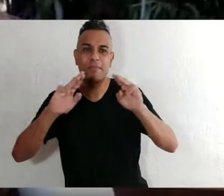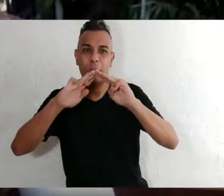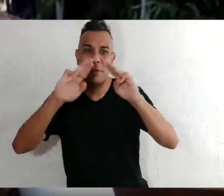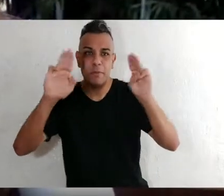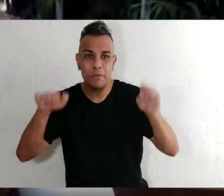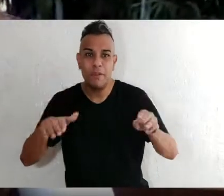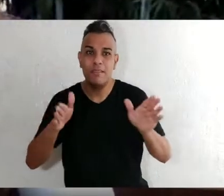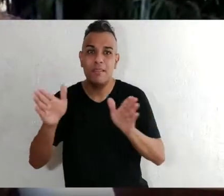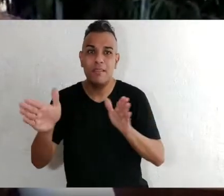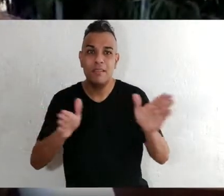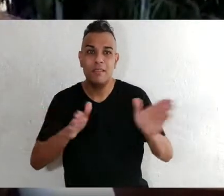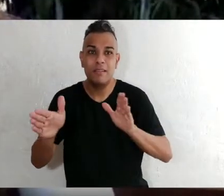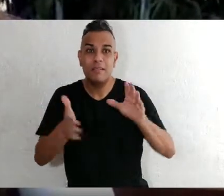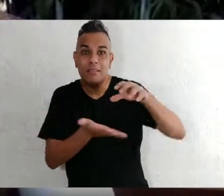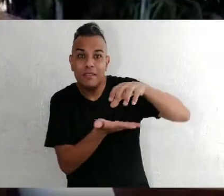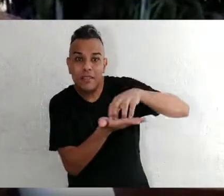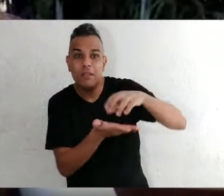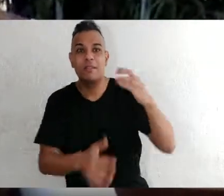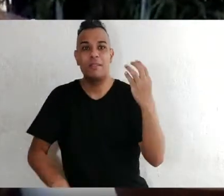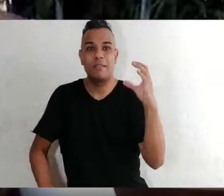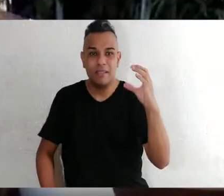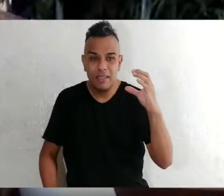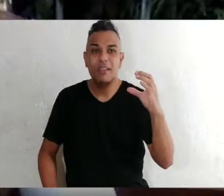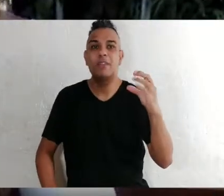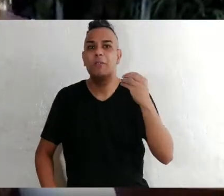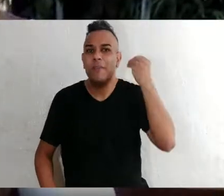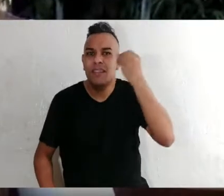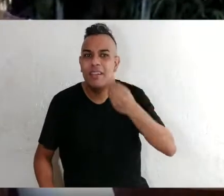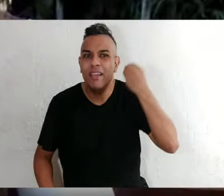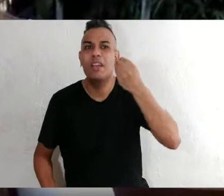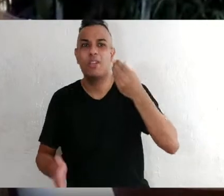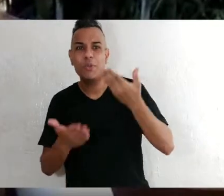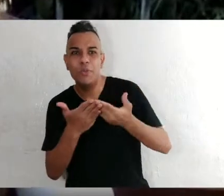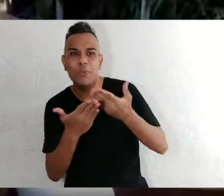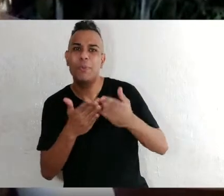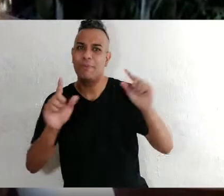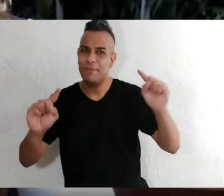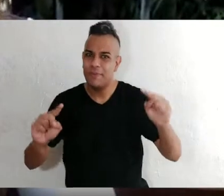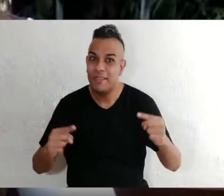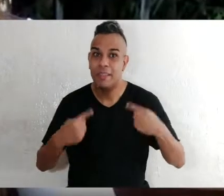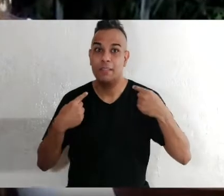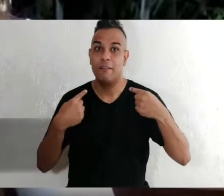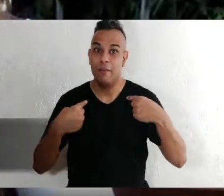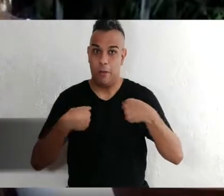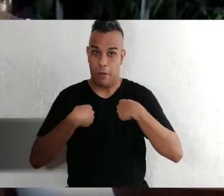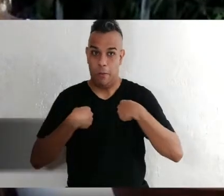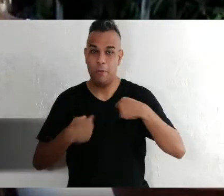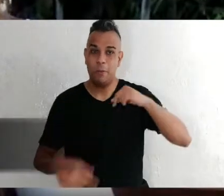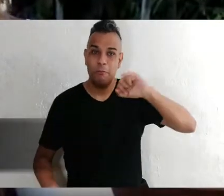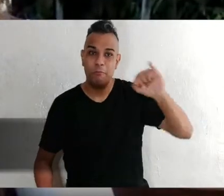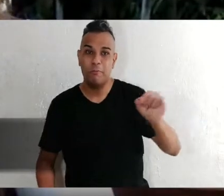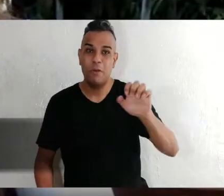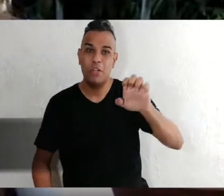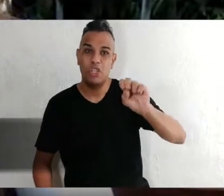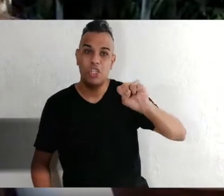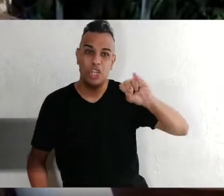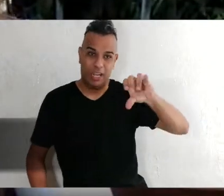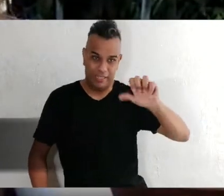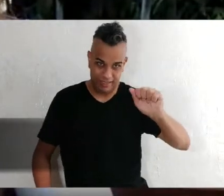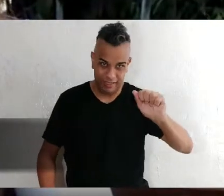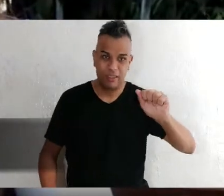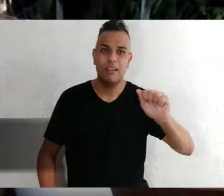Acessibilidade em Museus e Centros de Ciências, Experiências, Estudos e Desafios. Eu sou Jéssica Norberto Rocha,